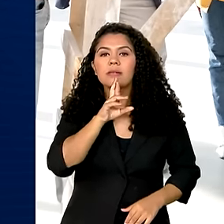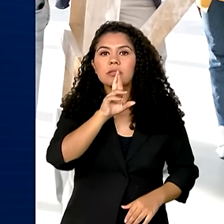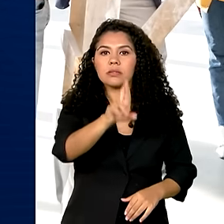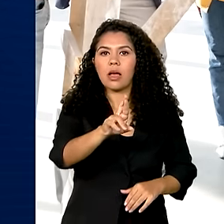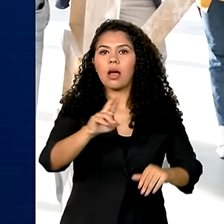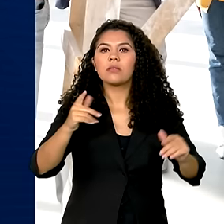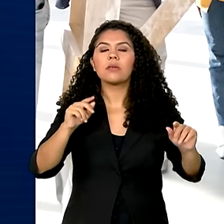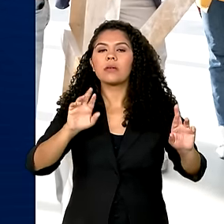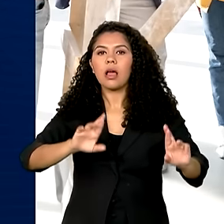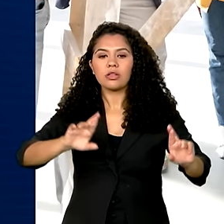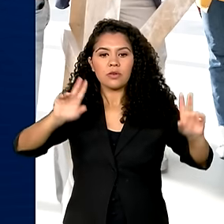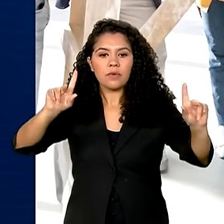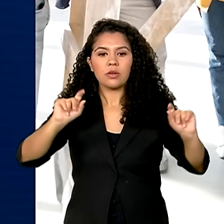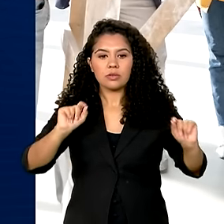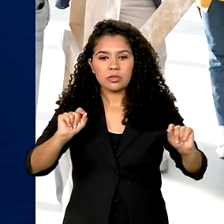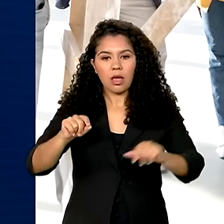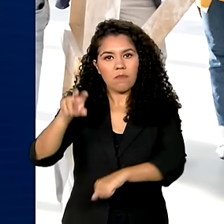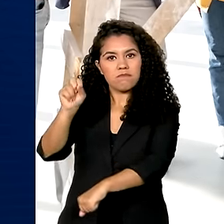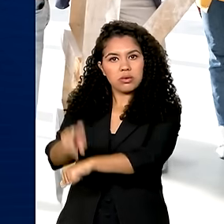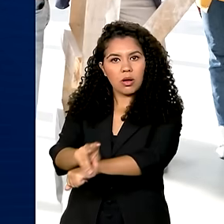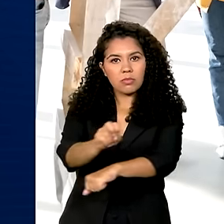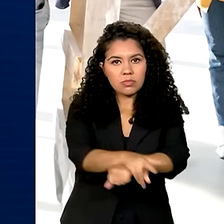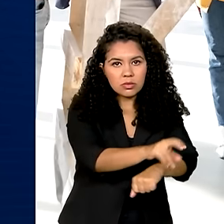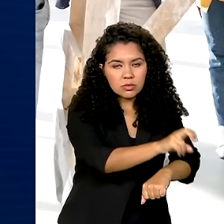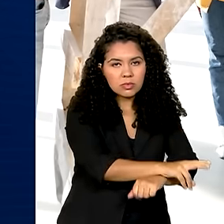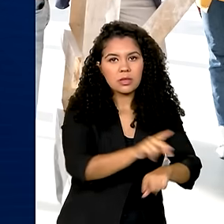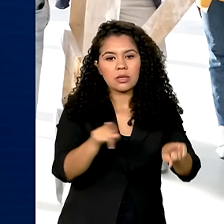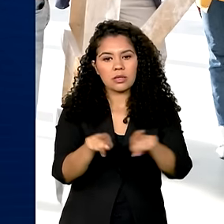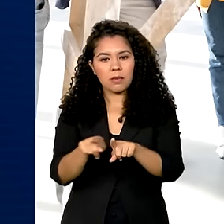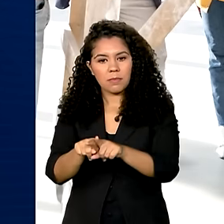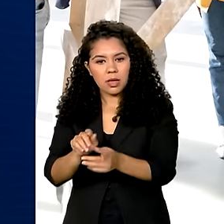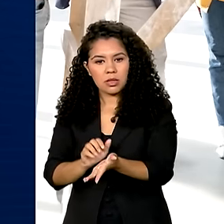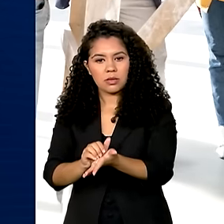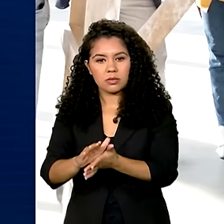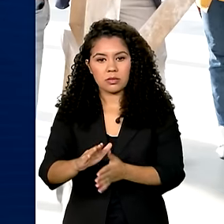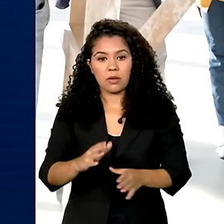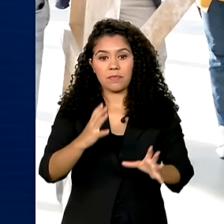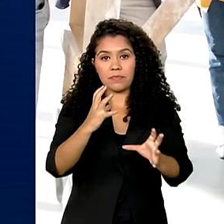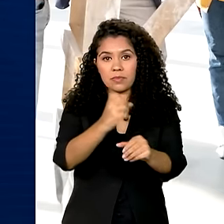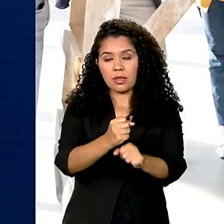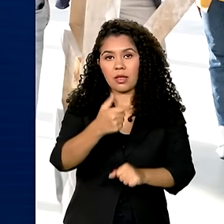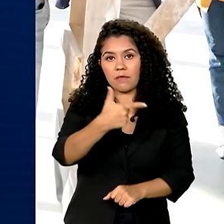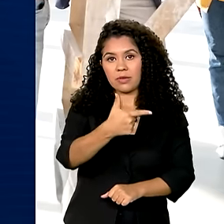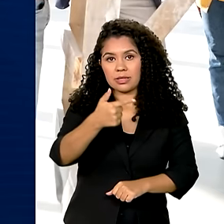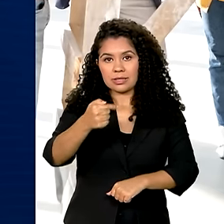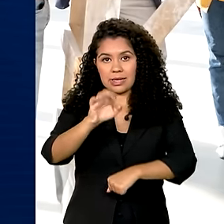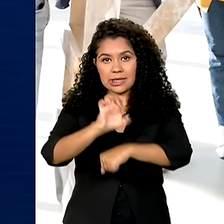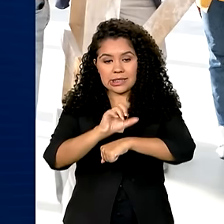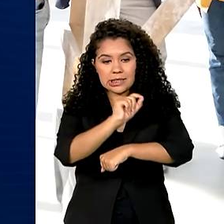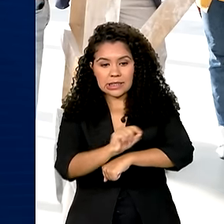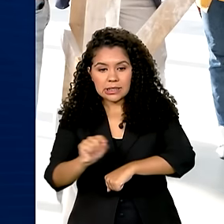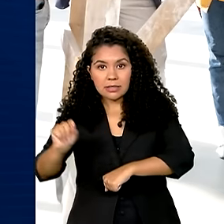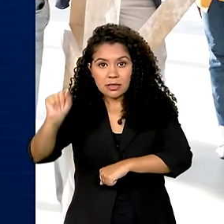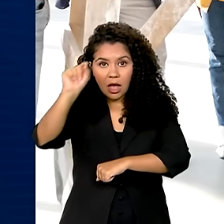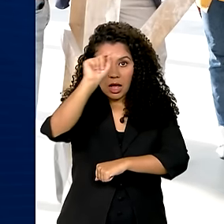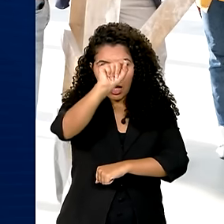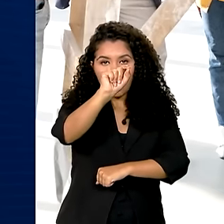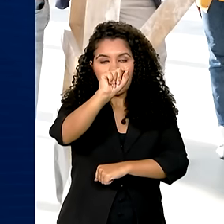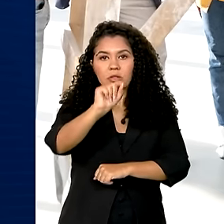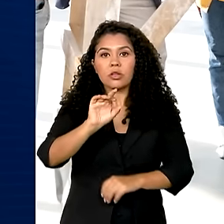diferença entre as admissões e as demissões. Das 27 unidades da Federação, 25